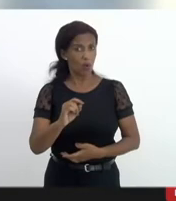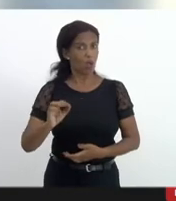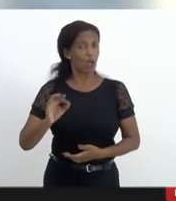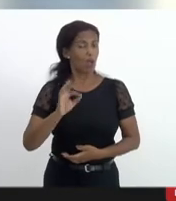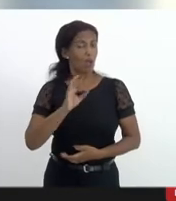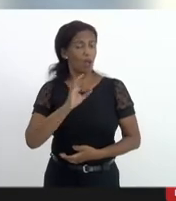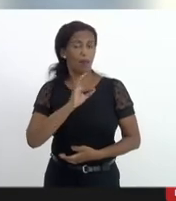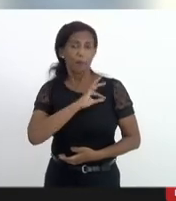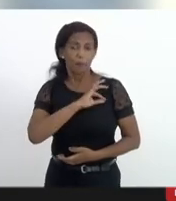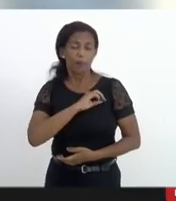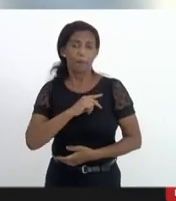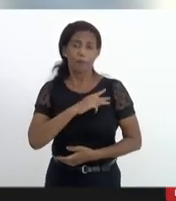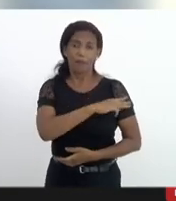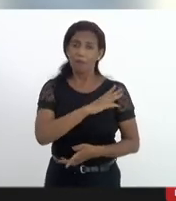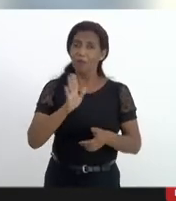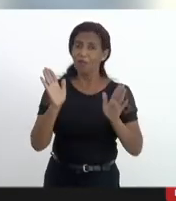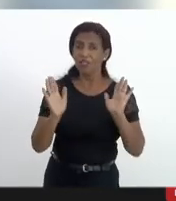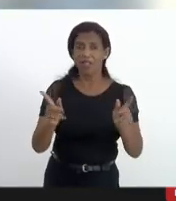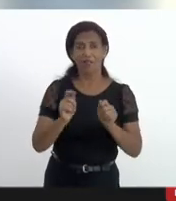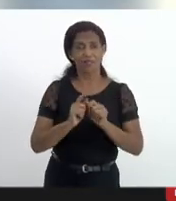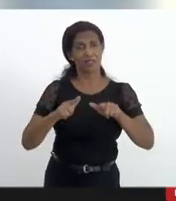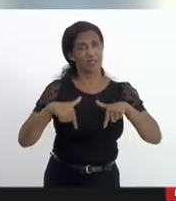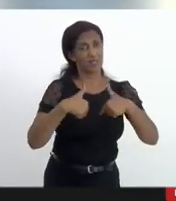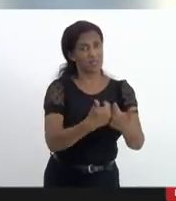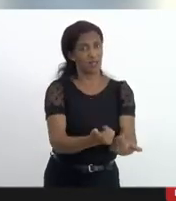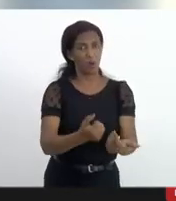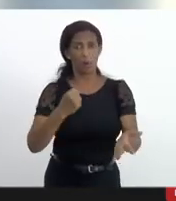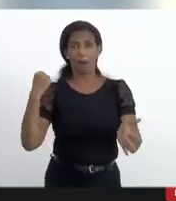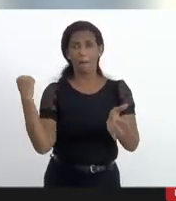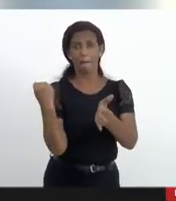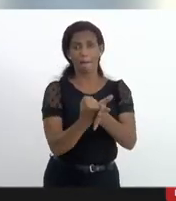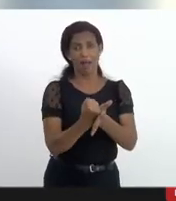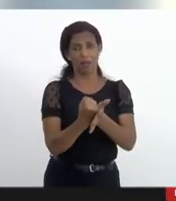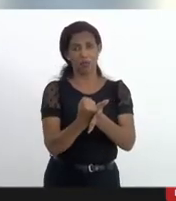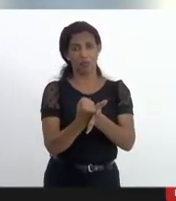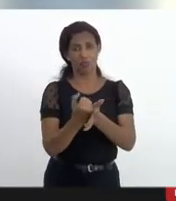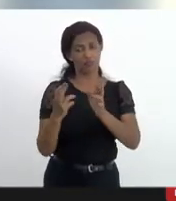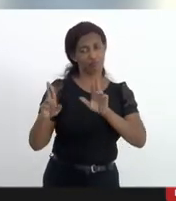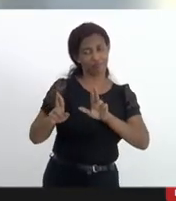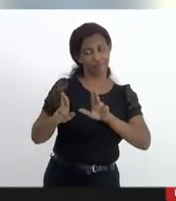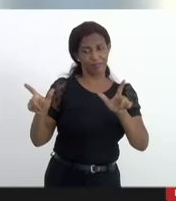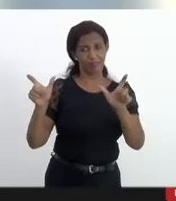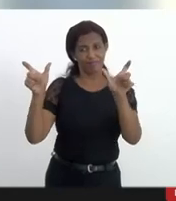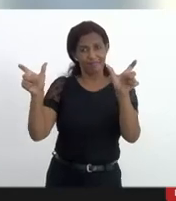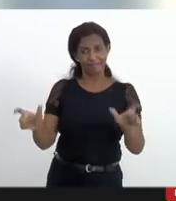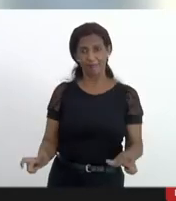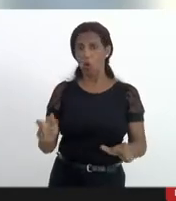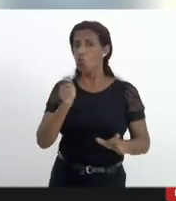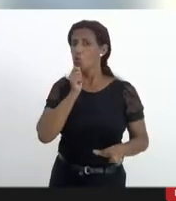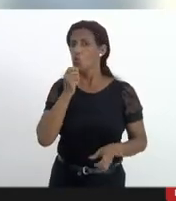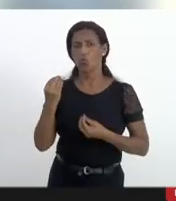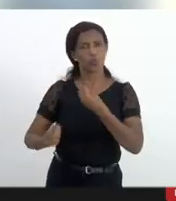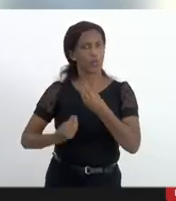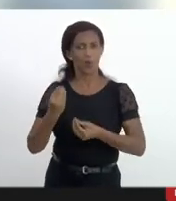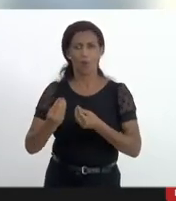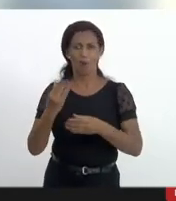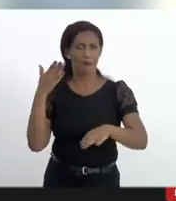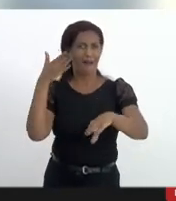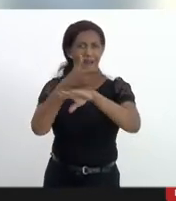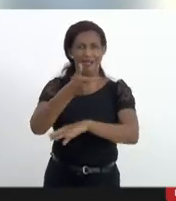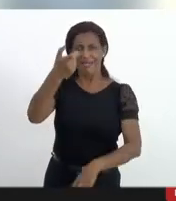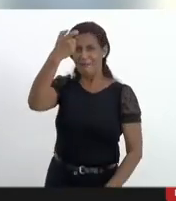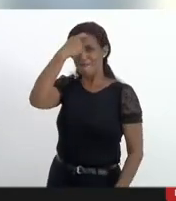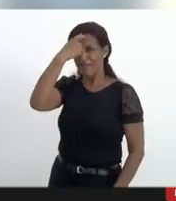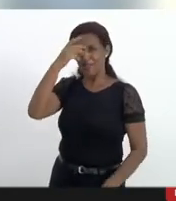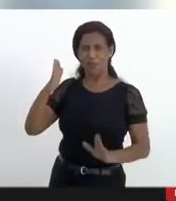porém não há pacto entre homens e leões a gente não tem como interferir na mente do